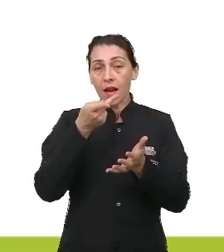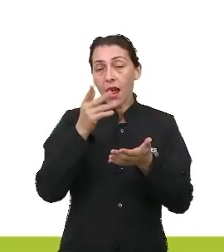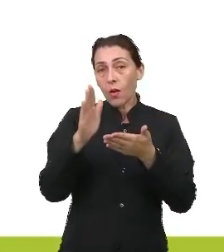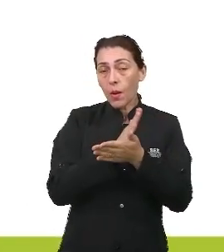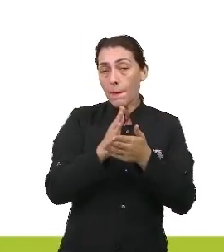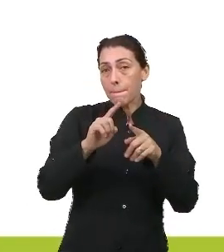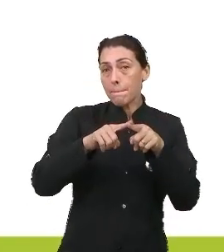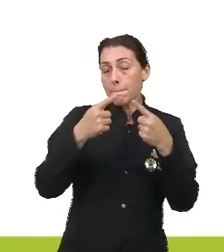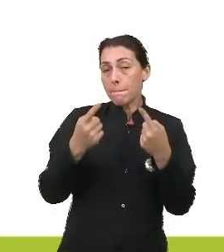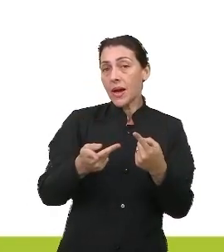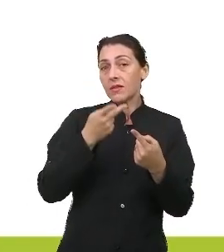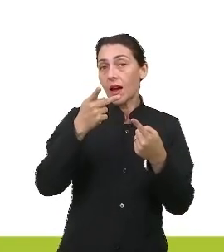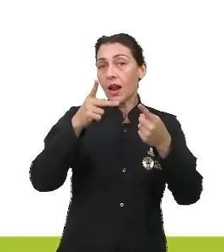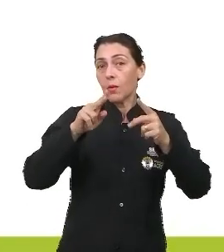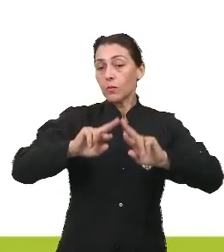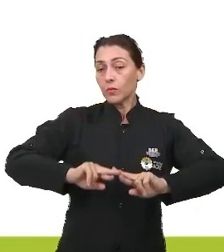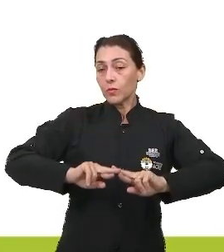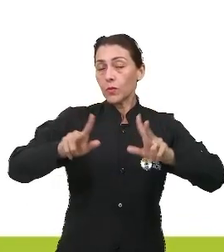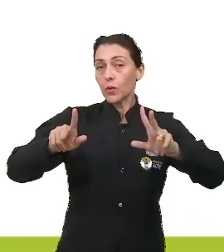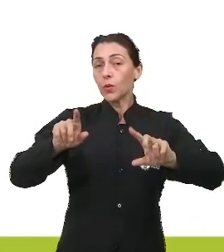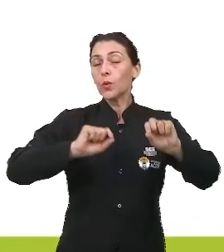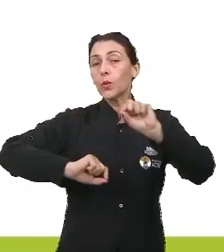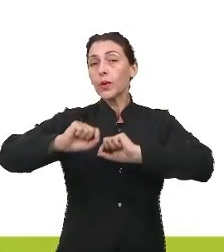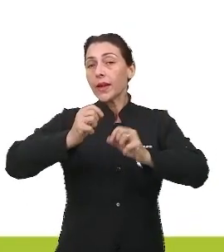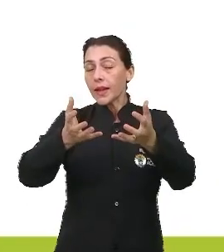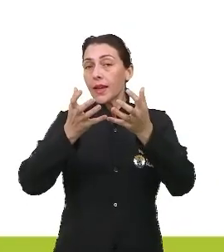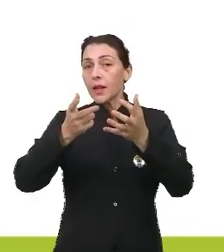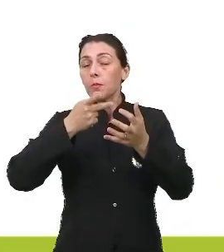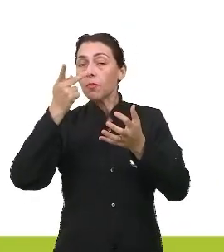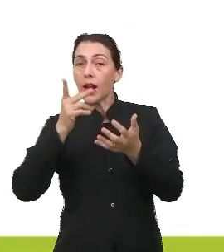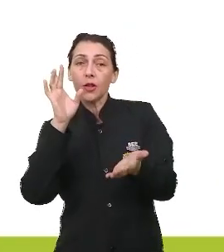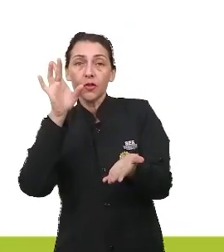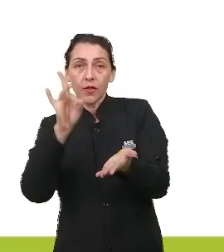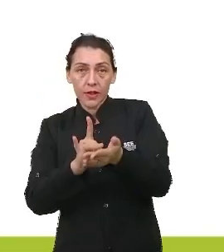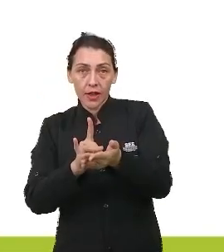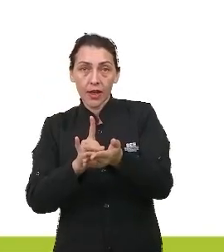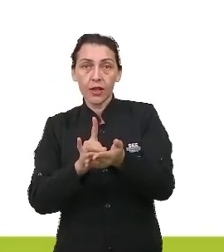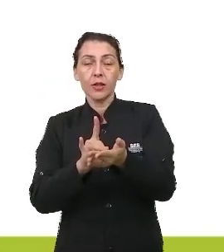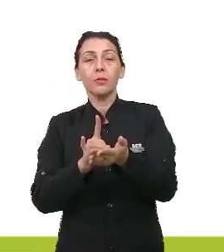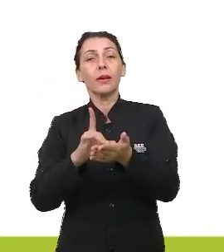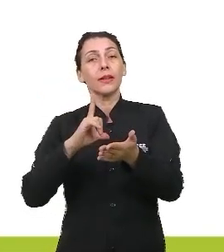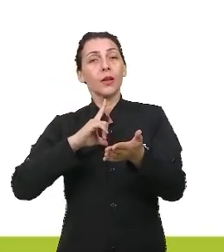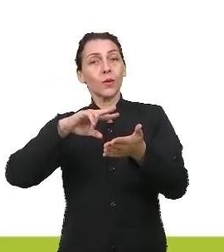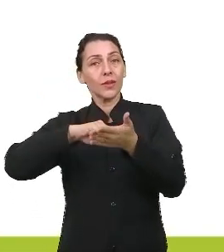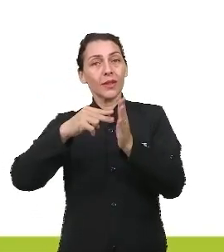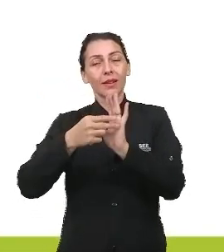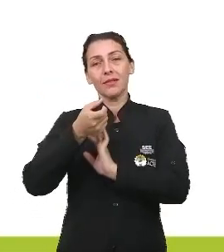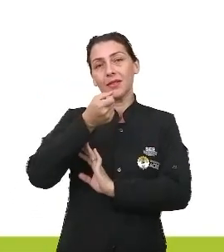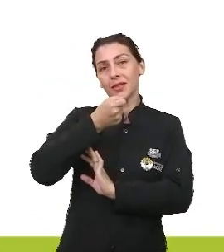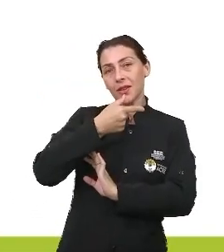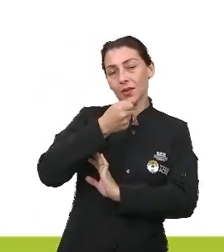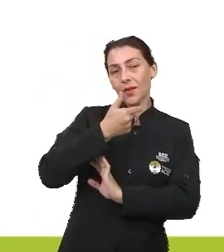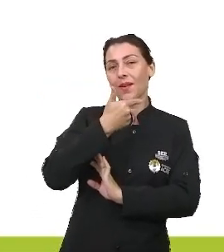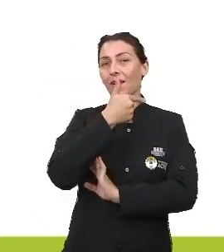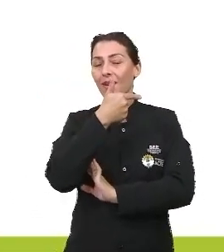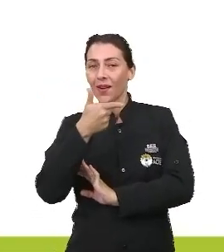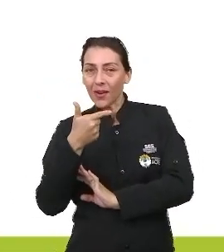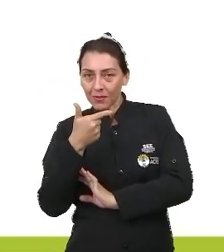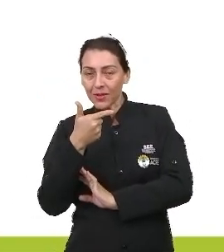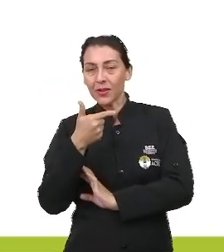mas falamos o contrário do que queríamos dizer para gerar um sentido de comédia, zombaria,